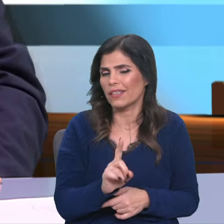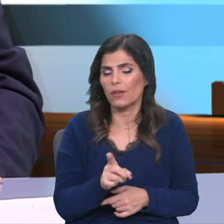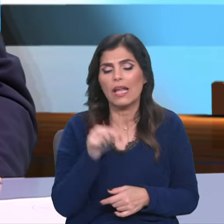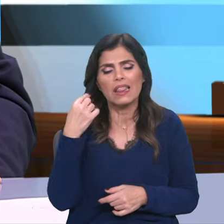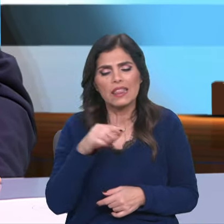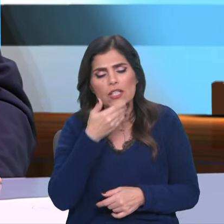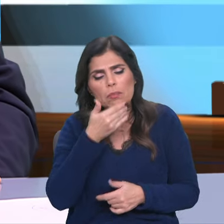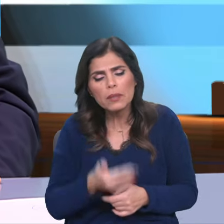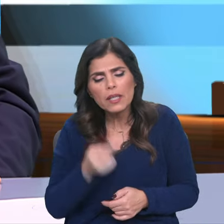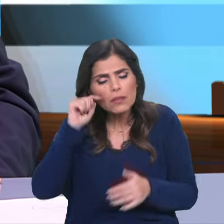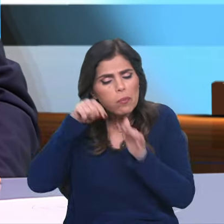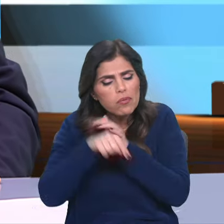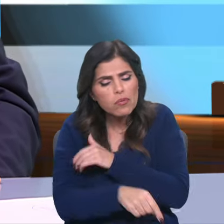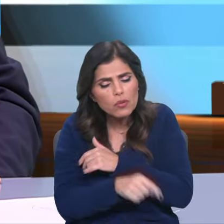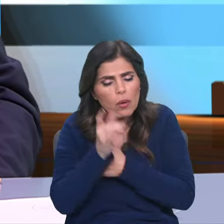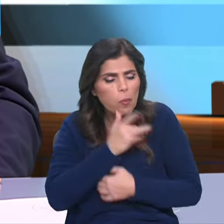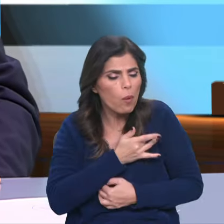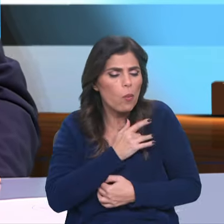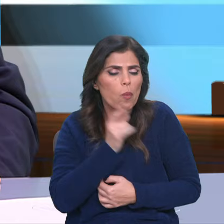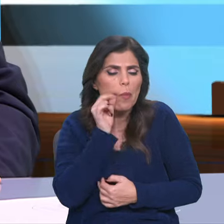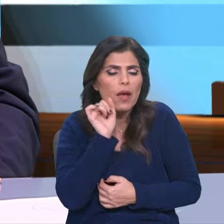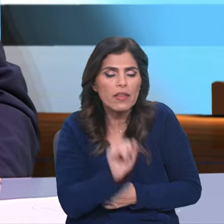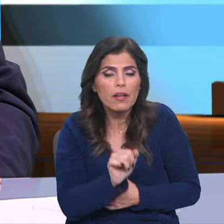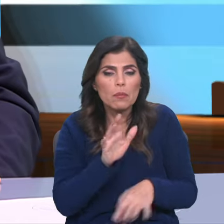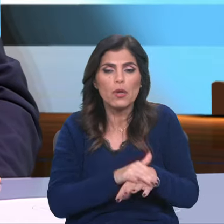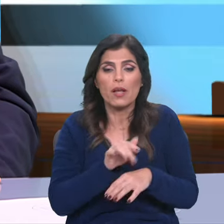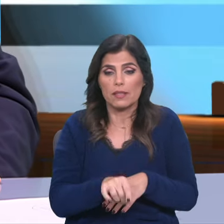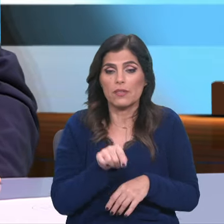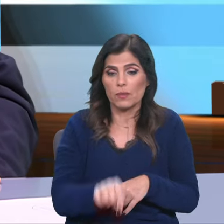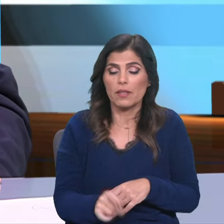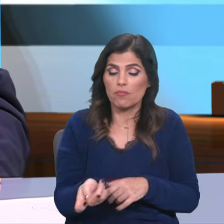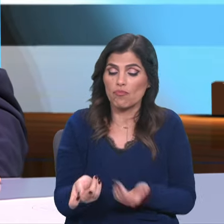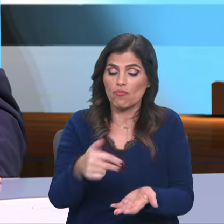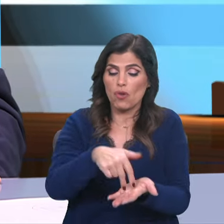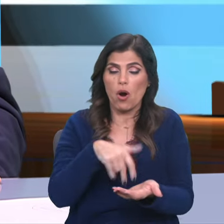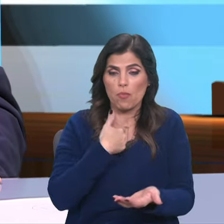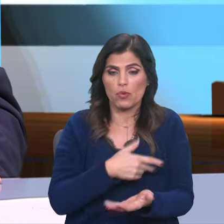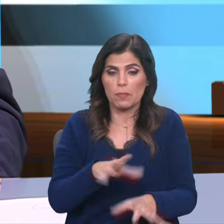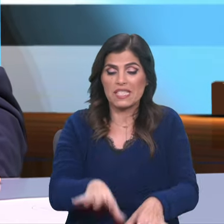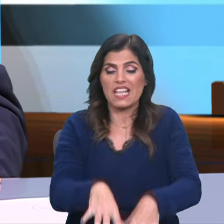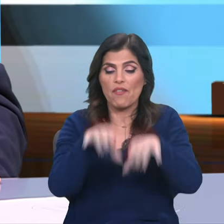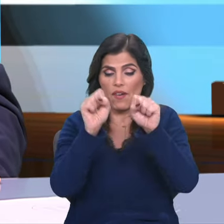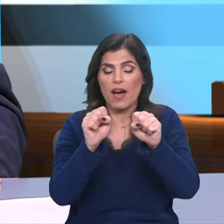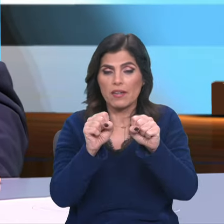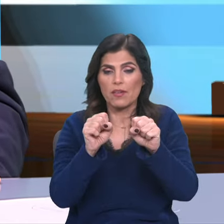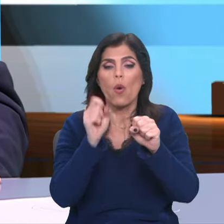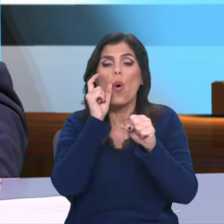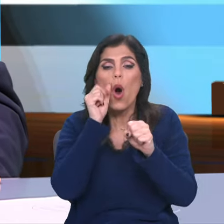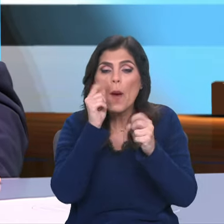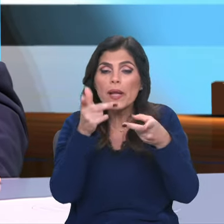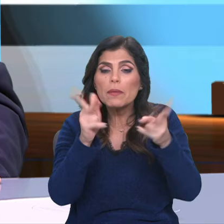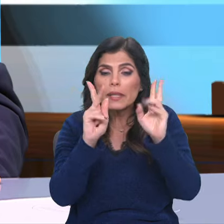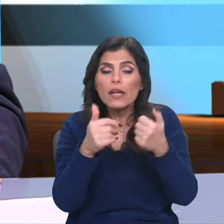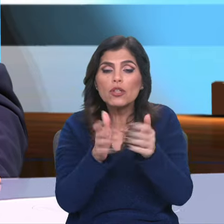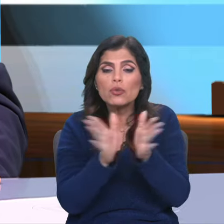do amor do Pai e por isso ele vem exatamente ao mundo para resgatar o homem, para libertá-lo de